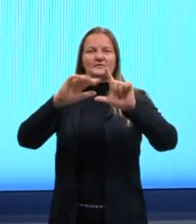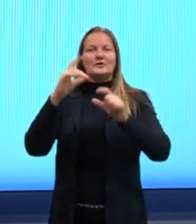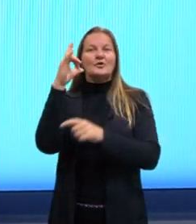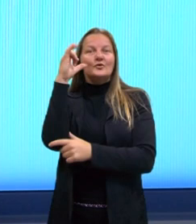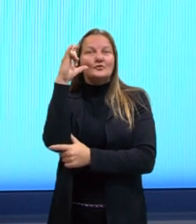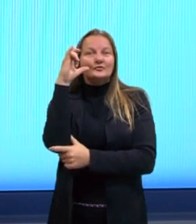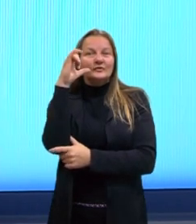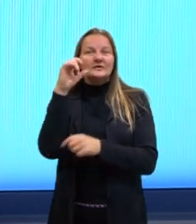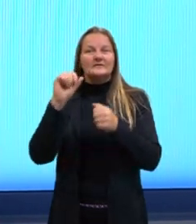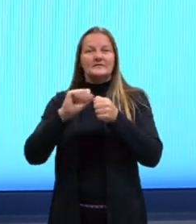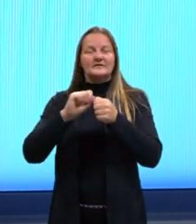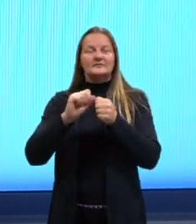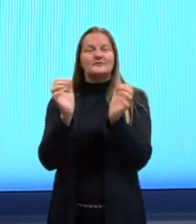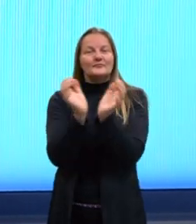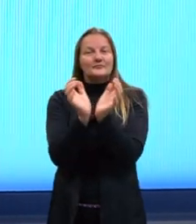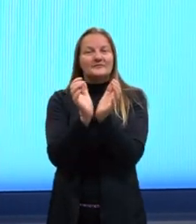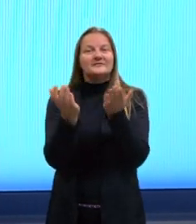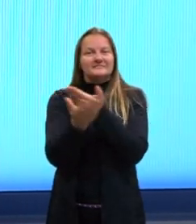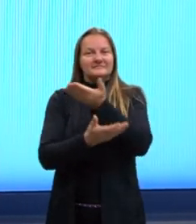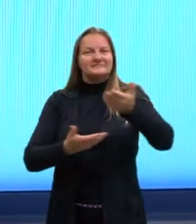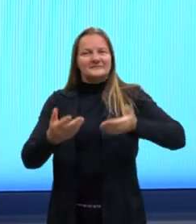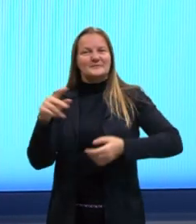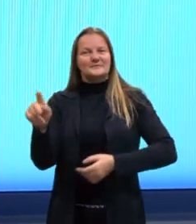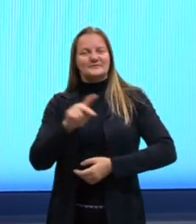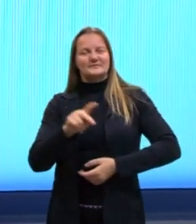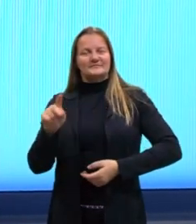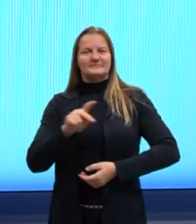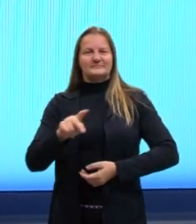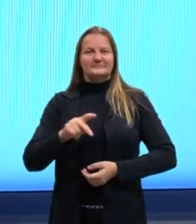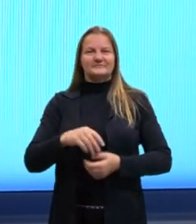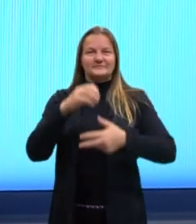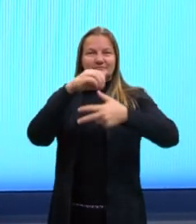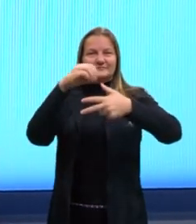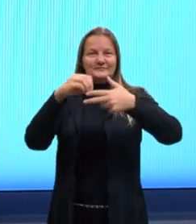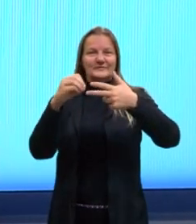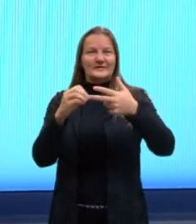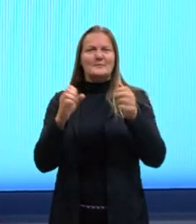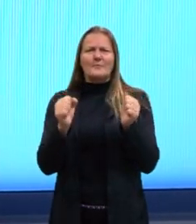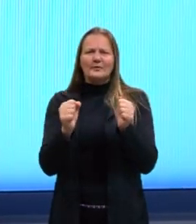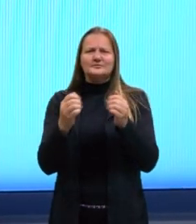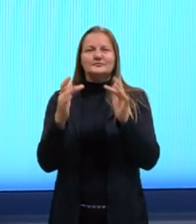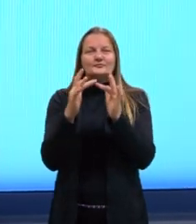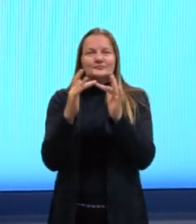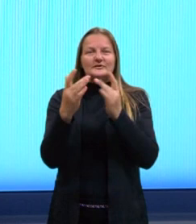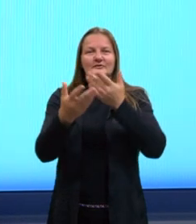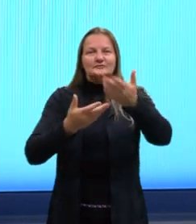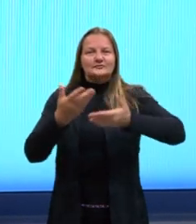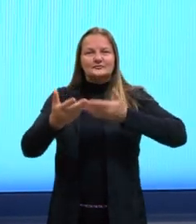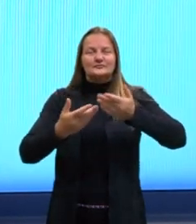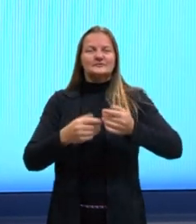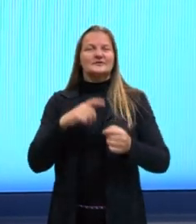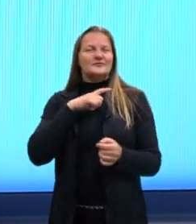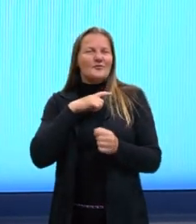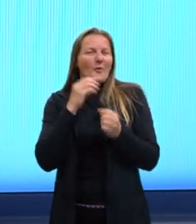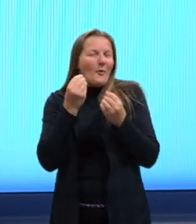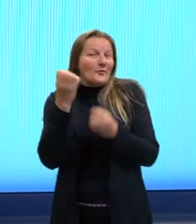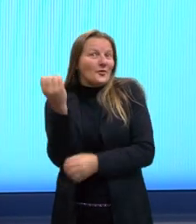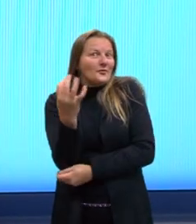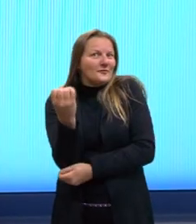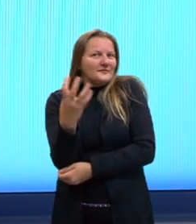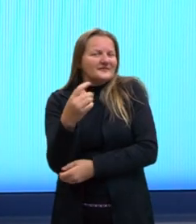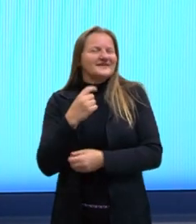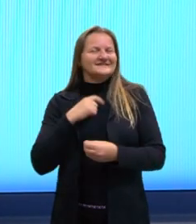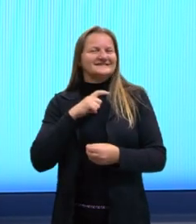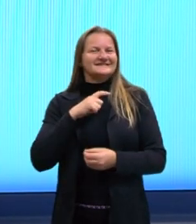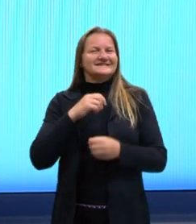que foi feito pelos colegas, feito pelos nossos professores e aqui vocês vão ter bastidores, novidades e